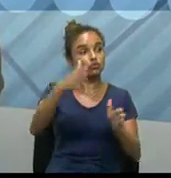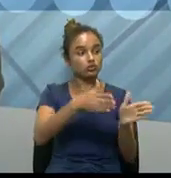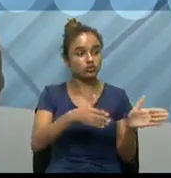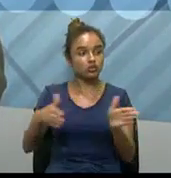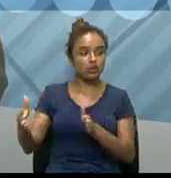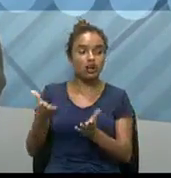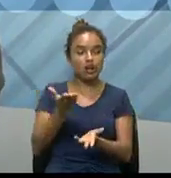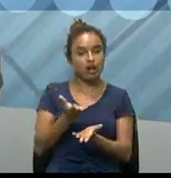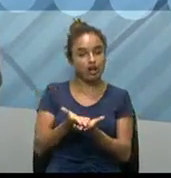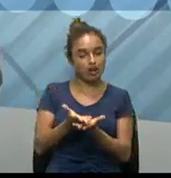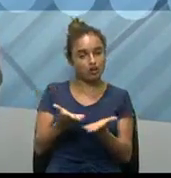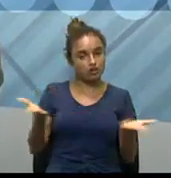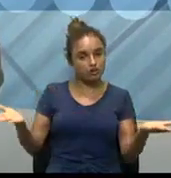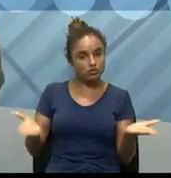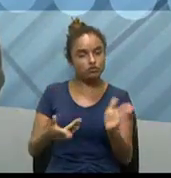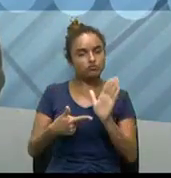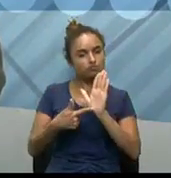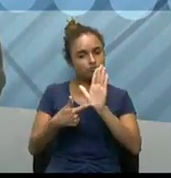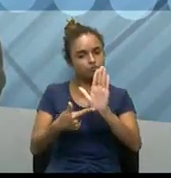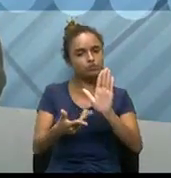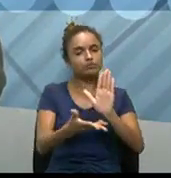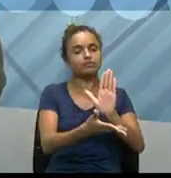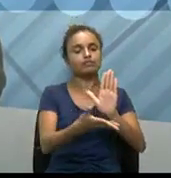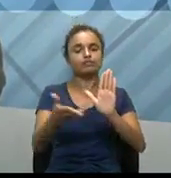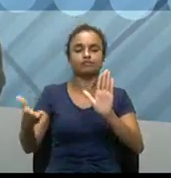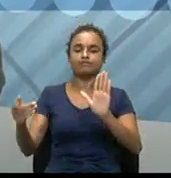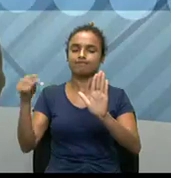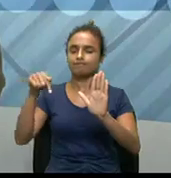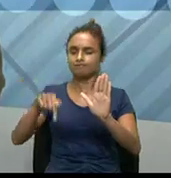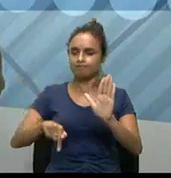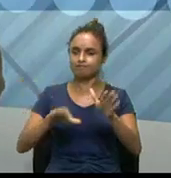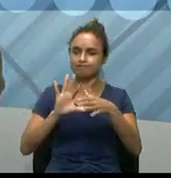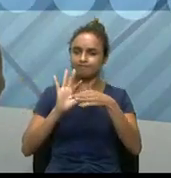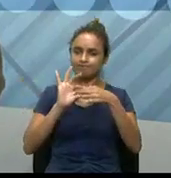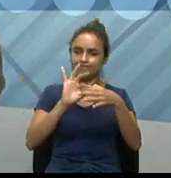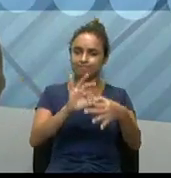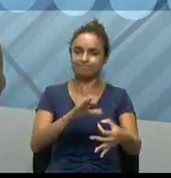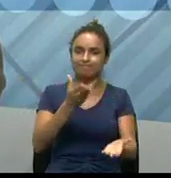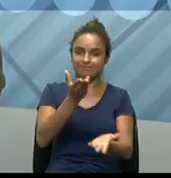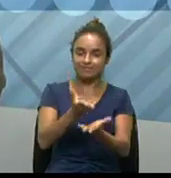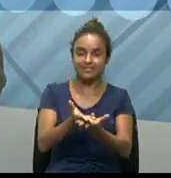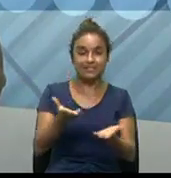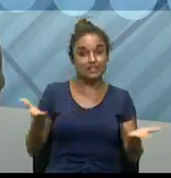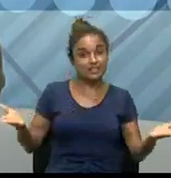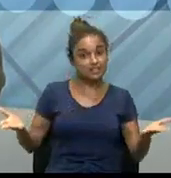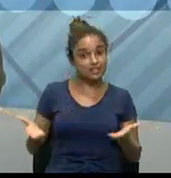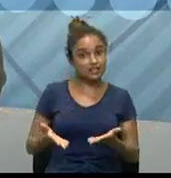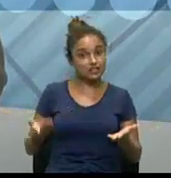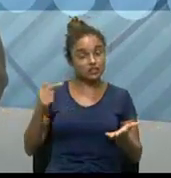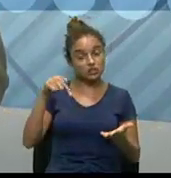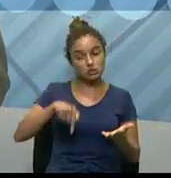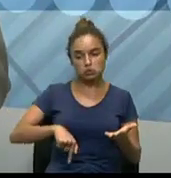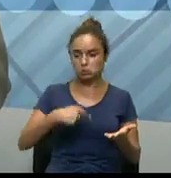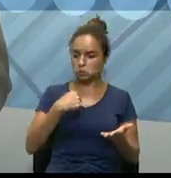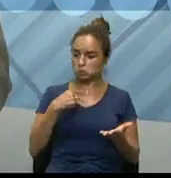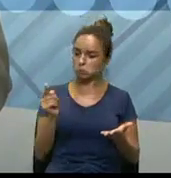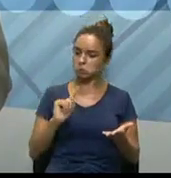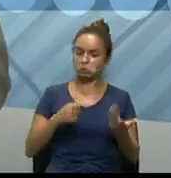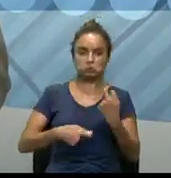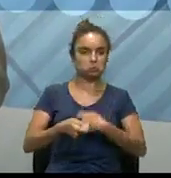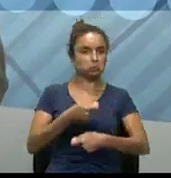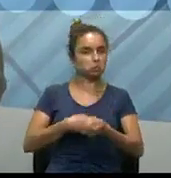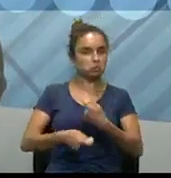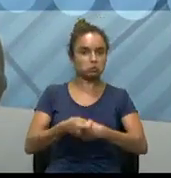um pouco, tá? Esclarecendo a todos, até para dar uma perspectiva na nossa aula de hoje. Não sou economista,